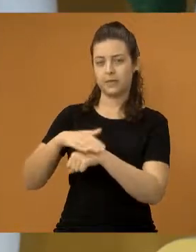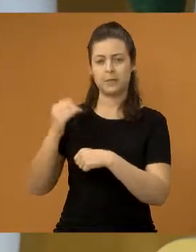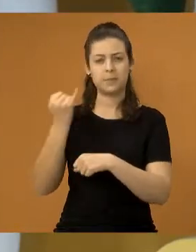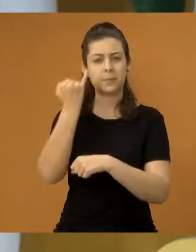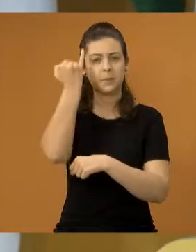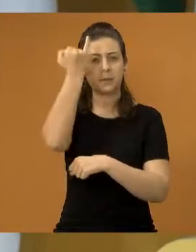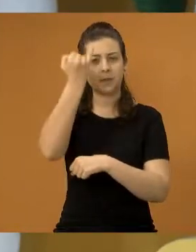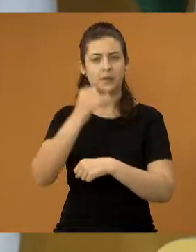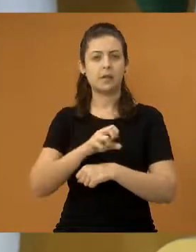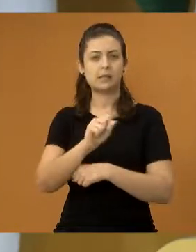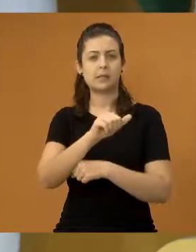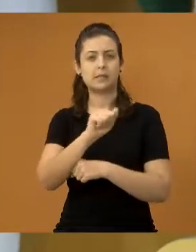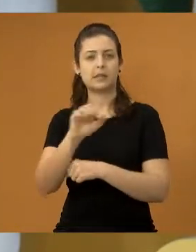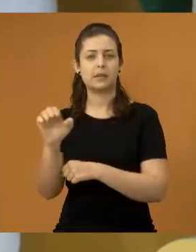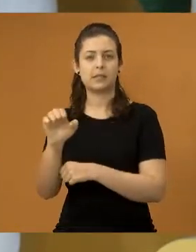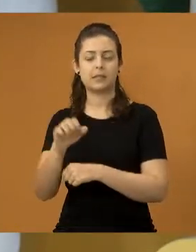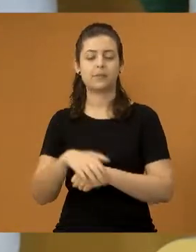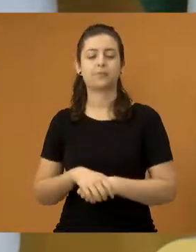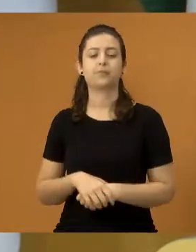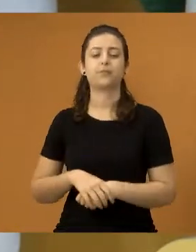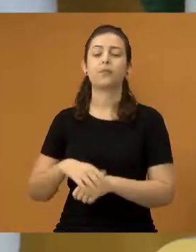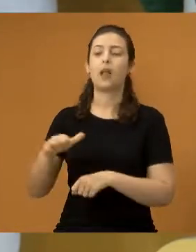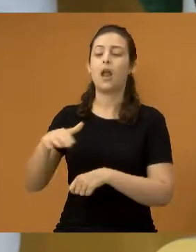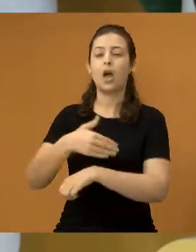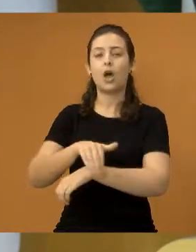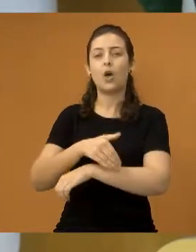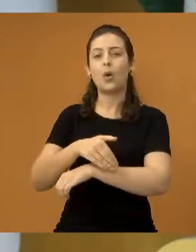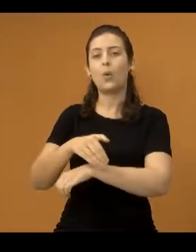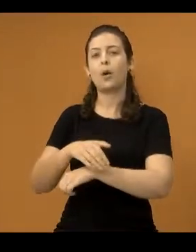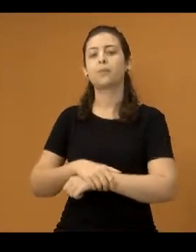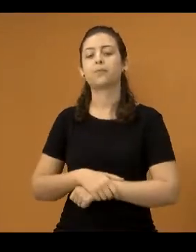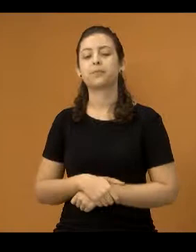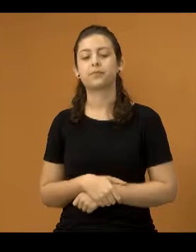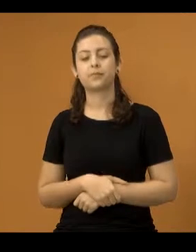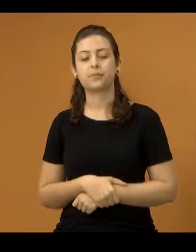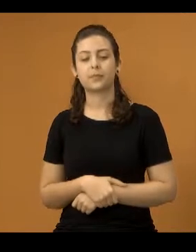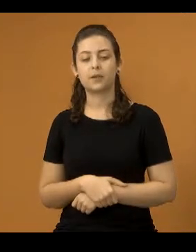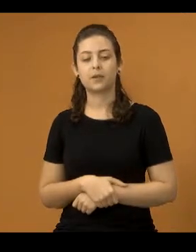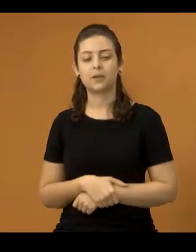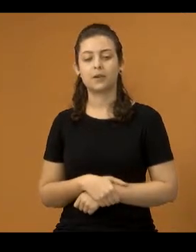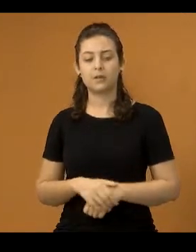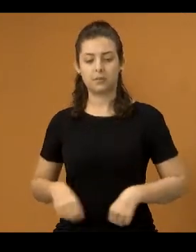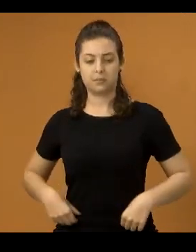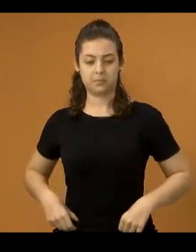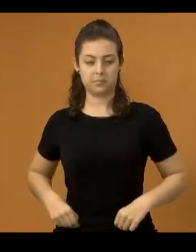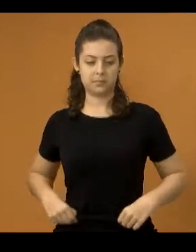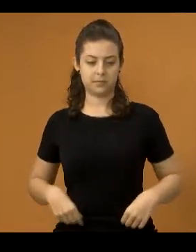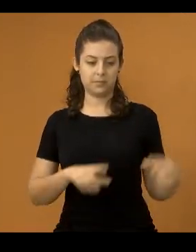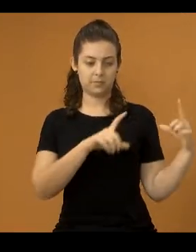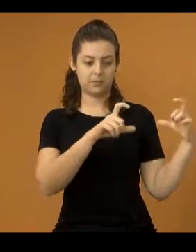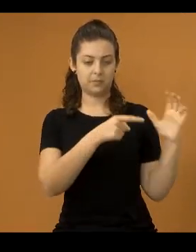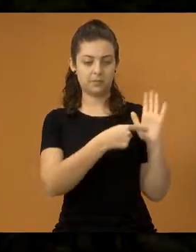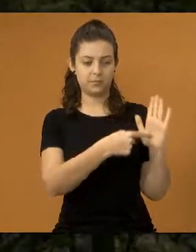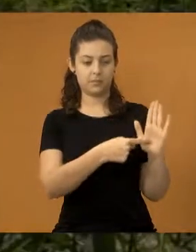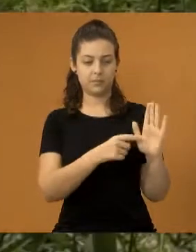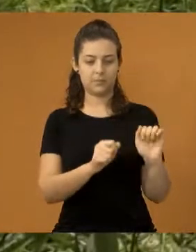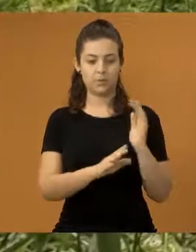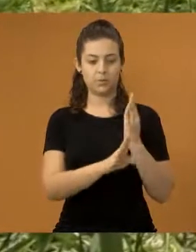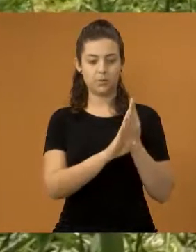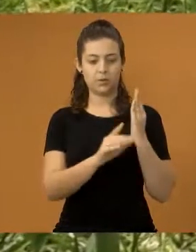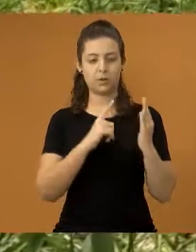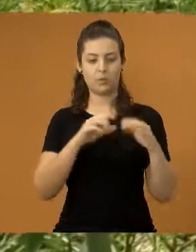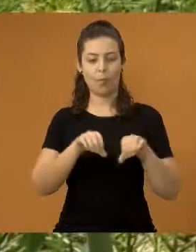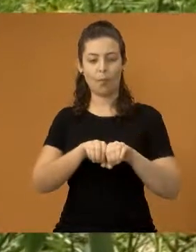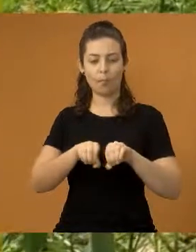importantes do SAI, Lucimar. Tivemos ali na Rua Majora, Cássio Ferreira, pode mostrar as imagens, onde encontra essa